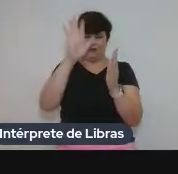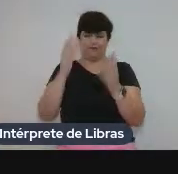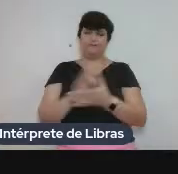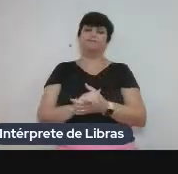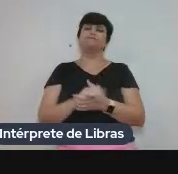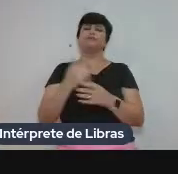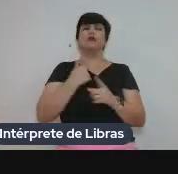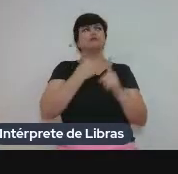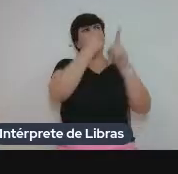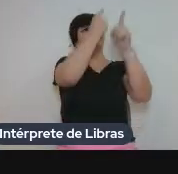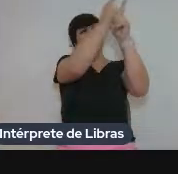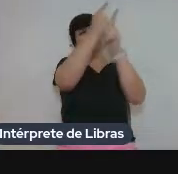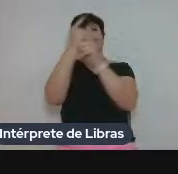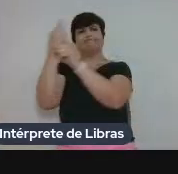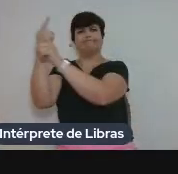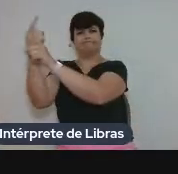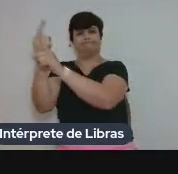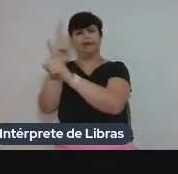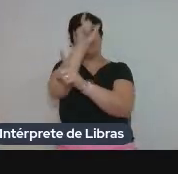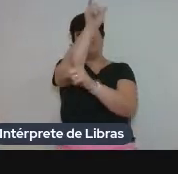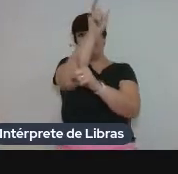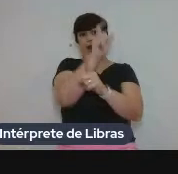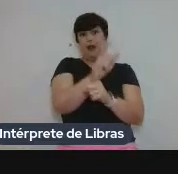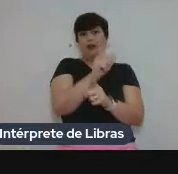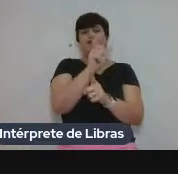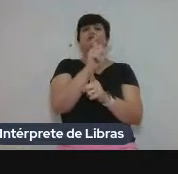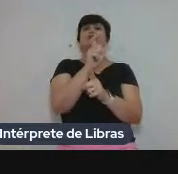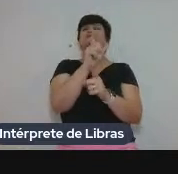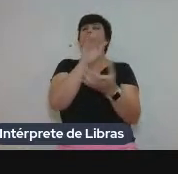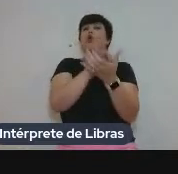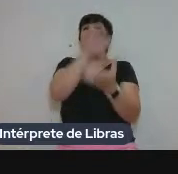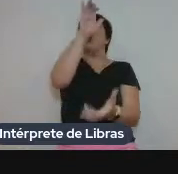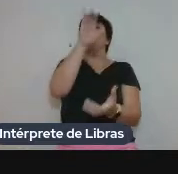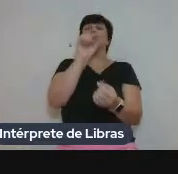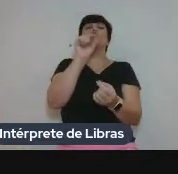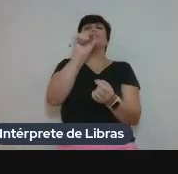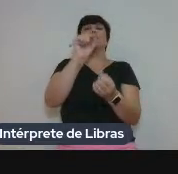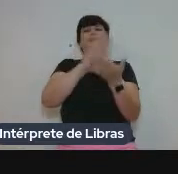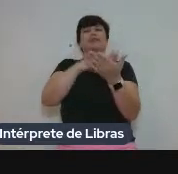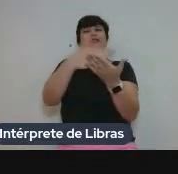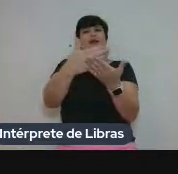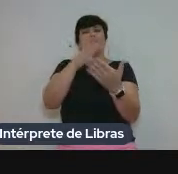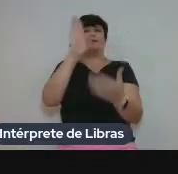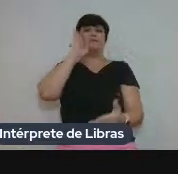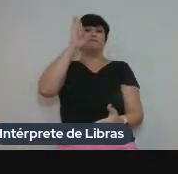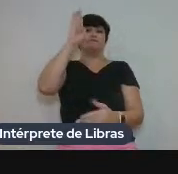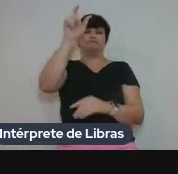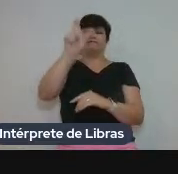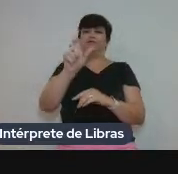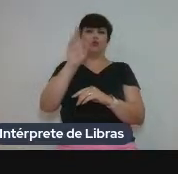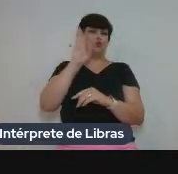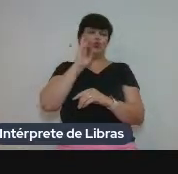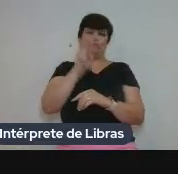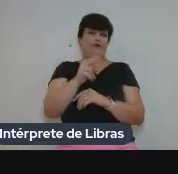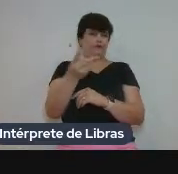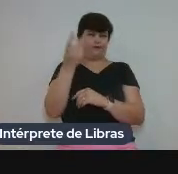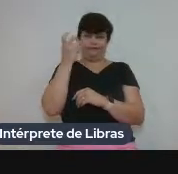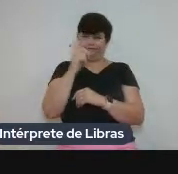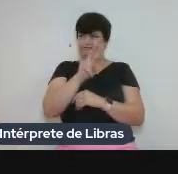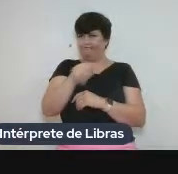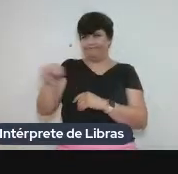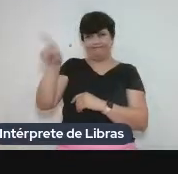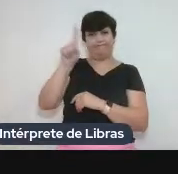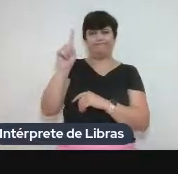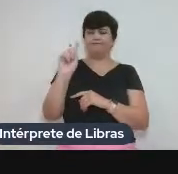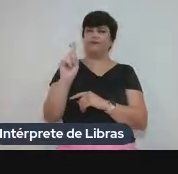Aí, eu identifiquei que uma palavra mais representativa do corpo é justamente intérprete, né? A primeira linha não dá para ver. E depois tem